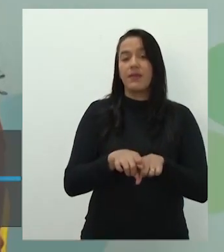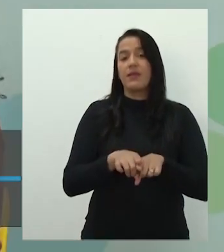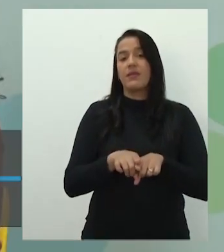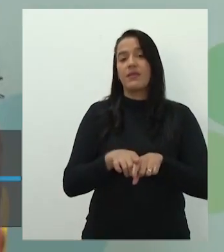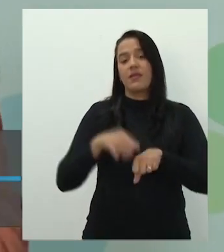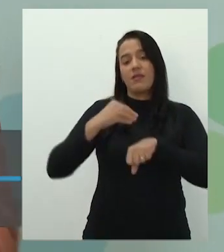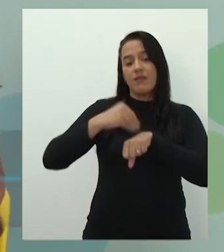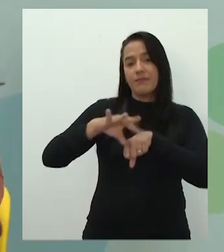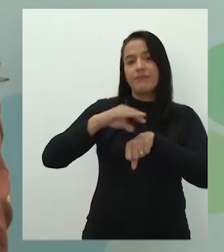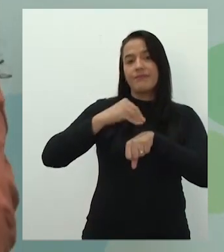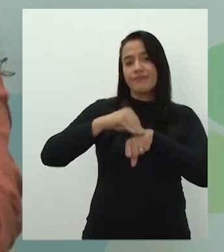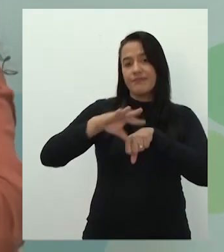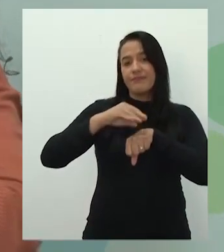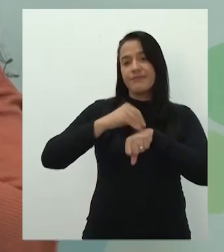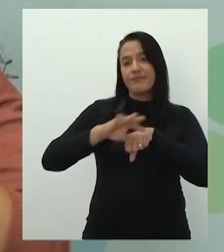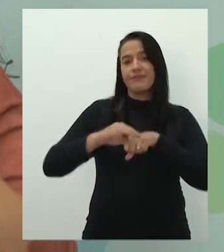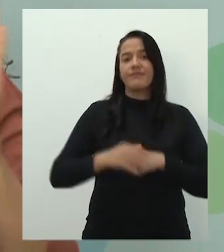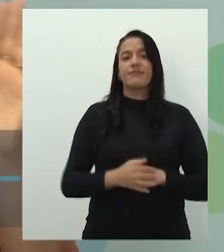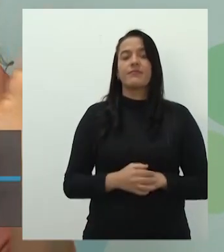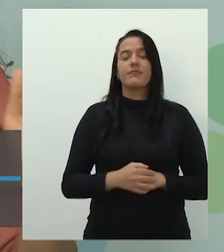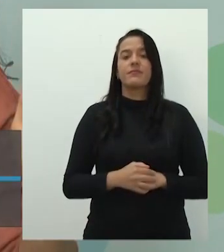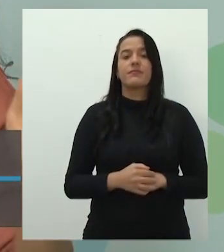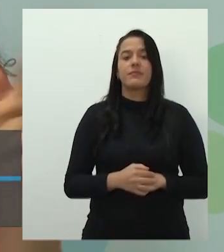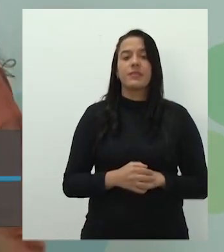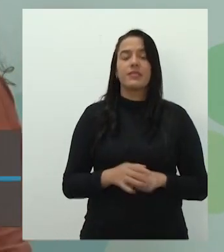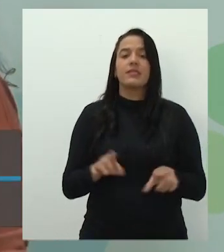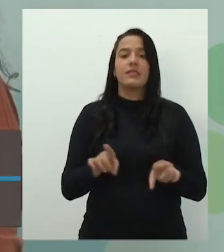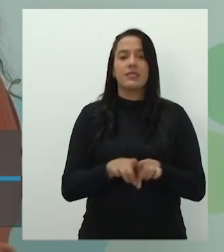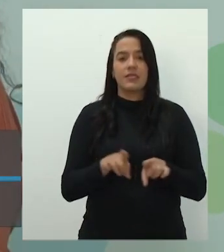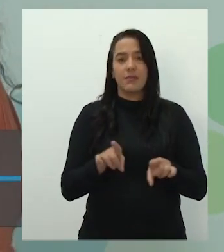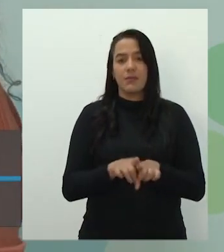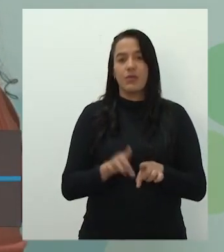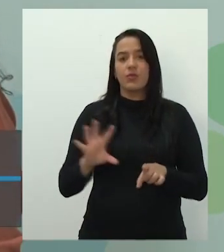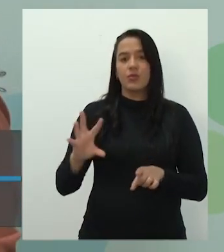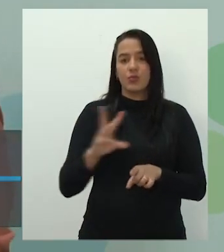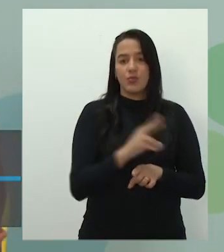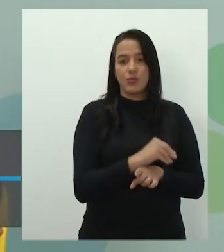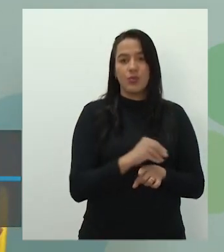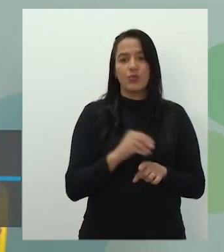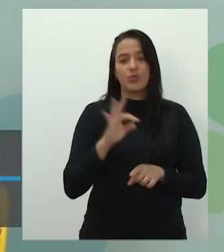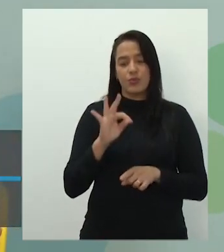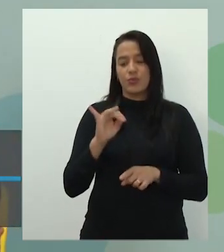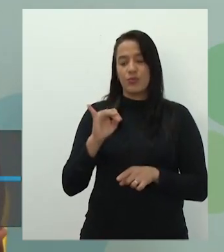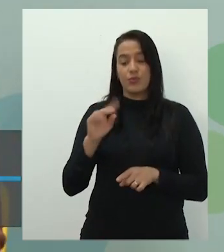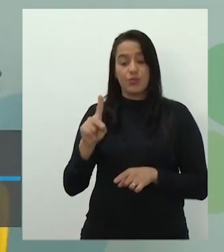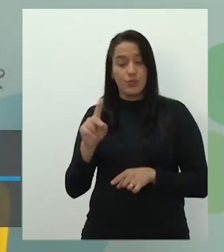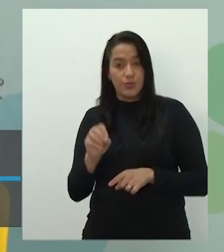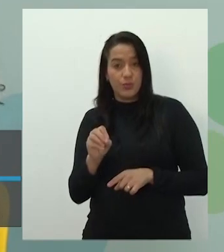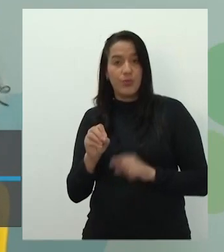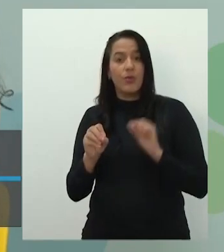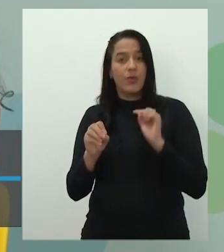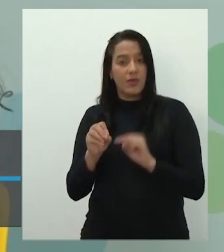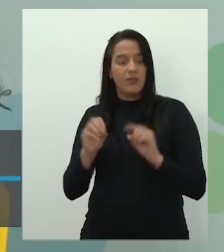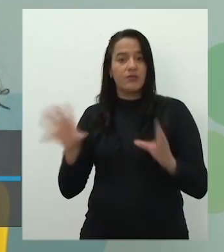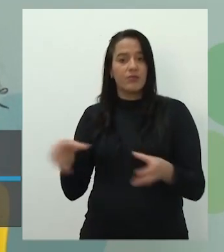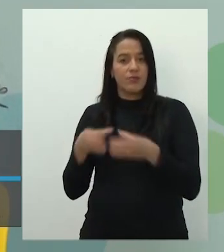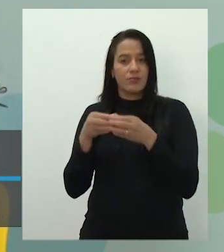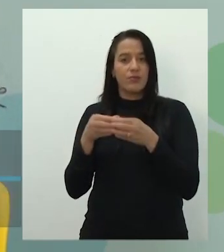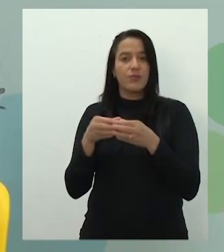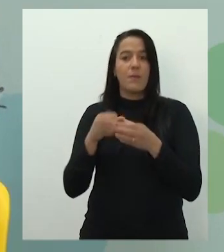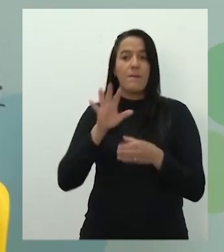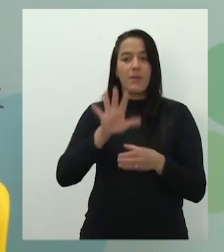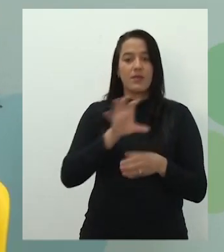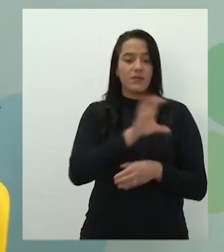orientações. Eles fazem parte do mesmo tipo, porém cada um com uma função. Então aí agora vocês vão